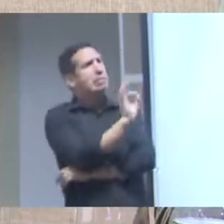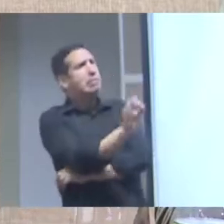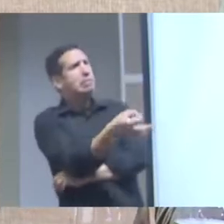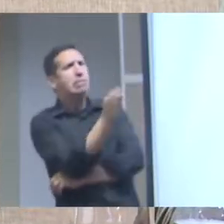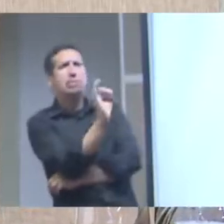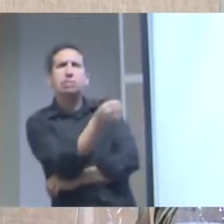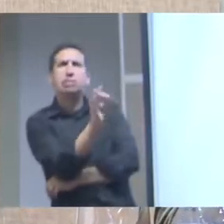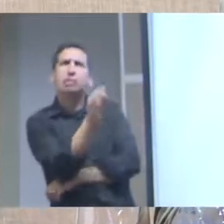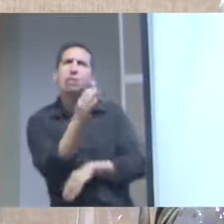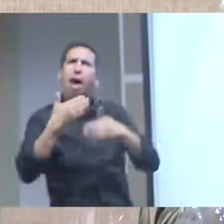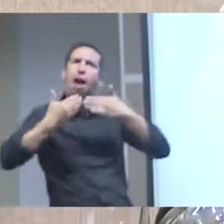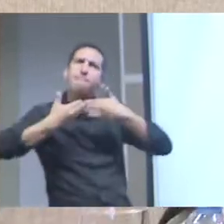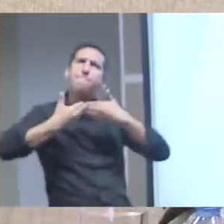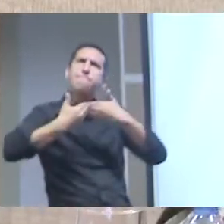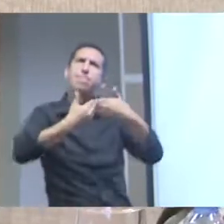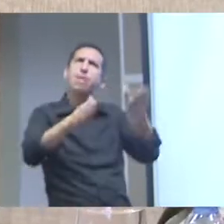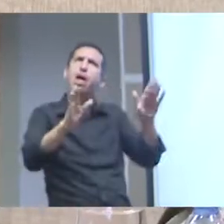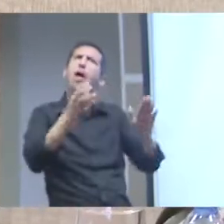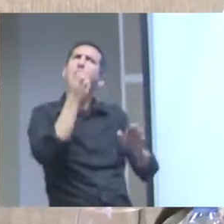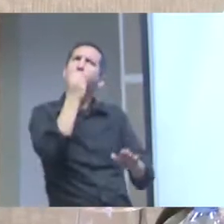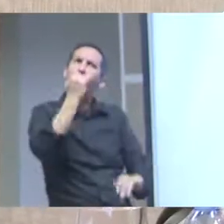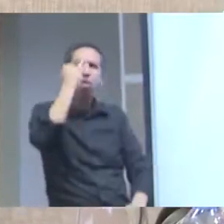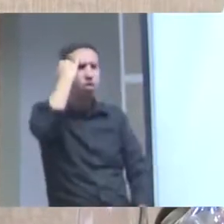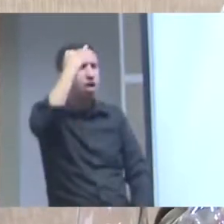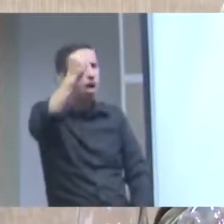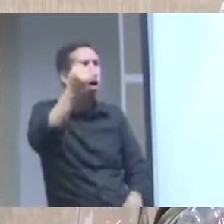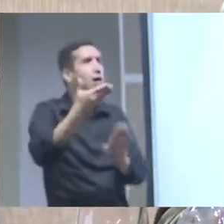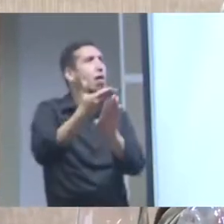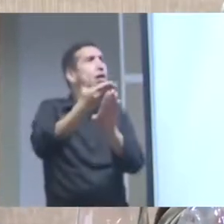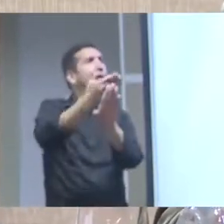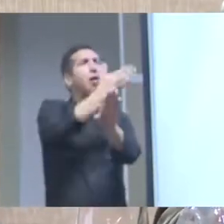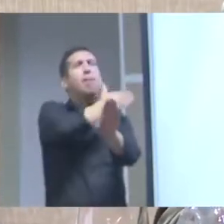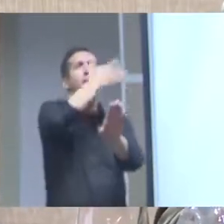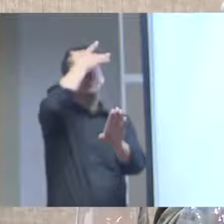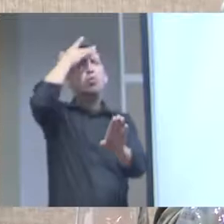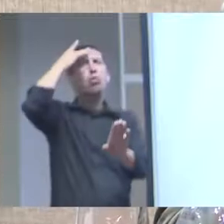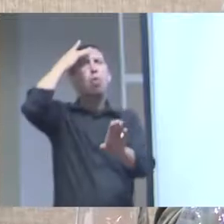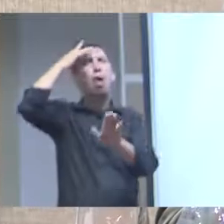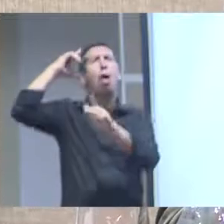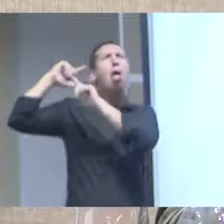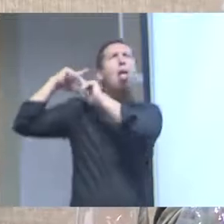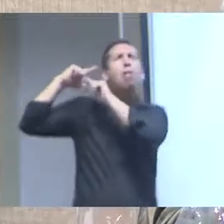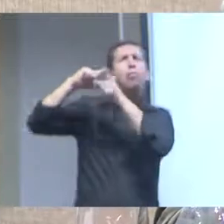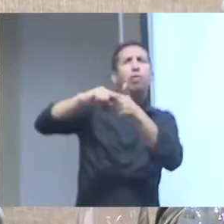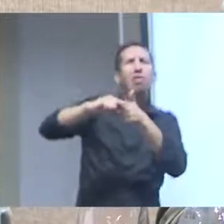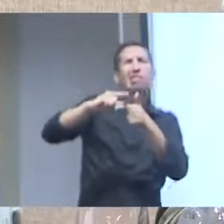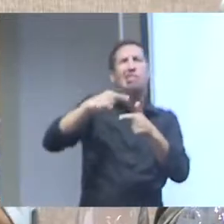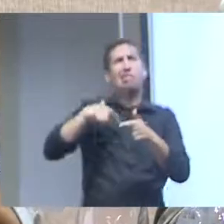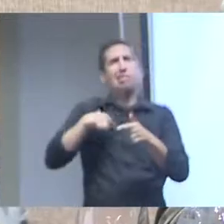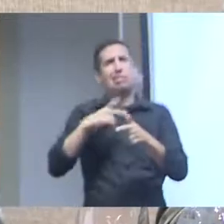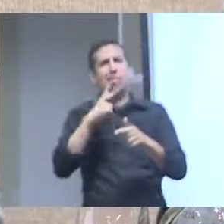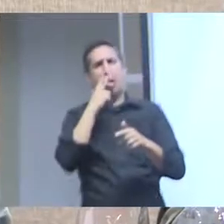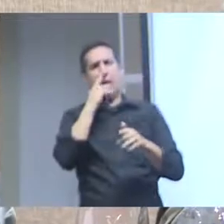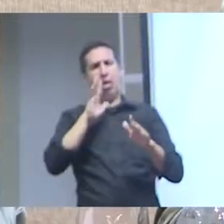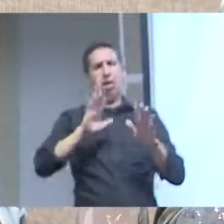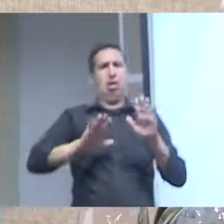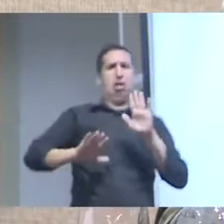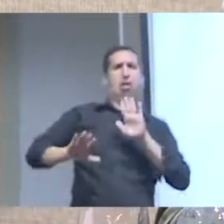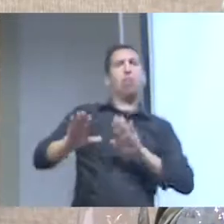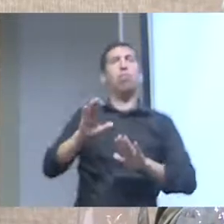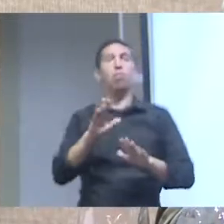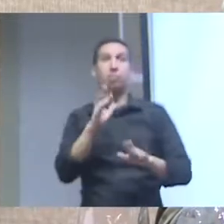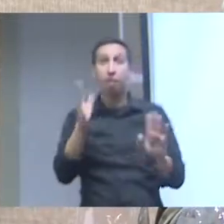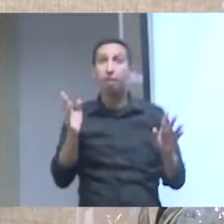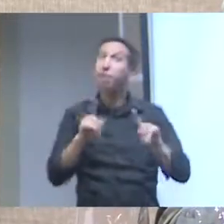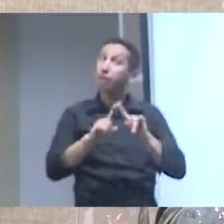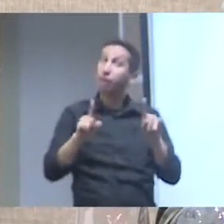restrições e eu percebi que é exatamente o contrário porque os mais antigos eles já